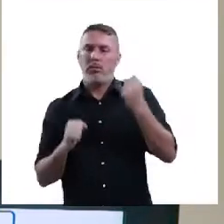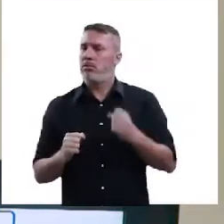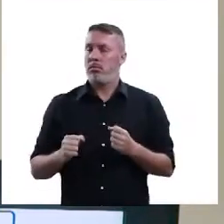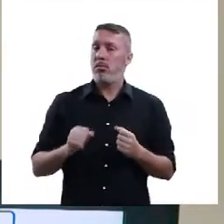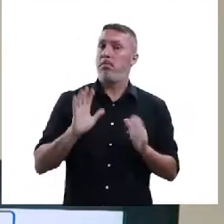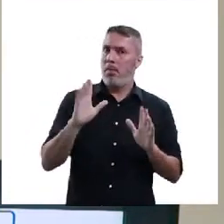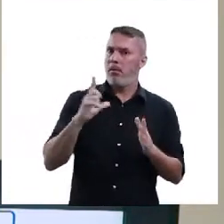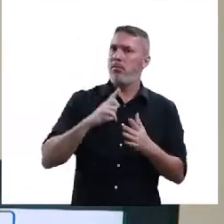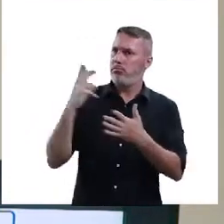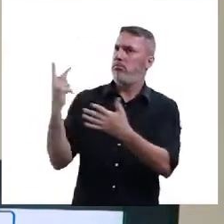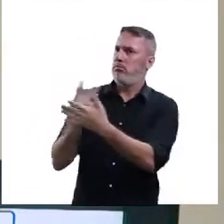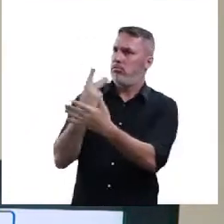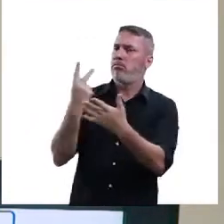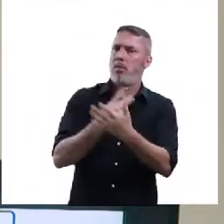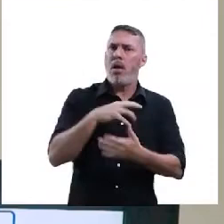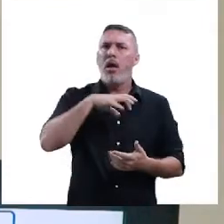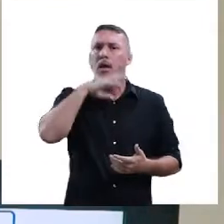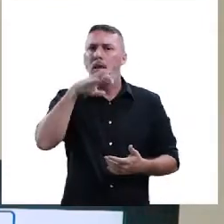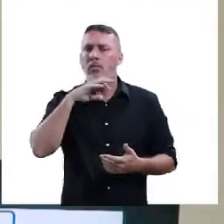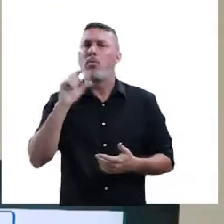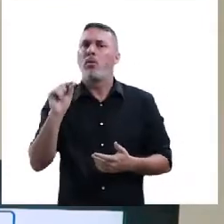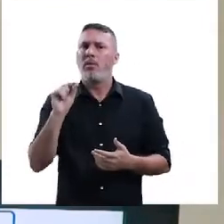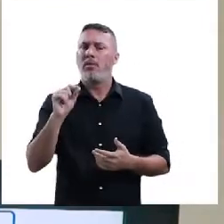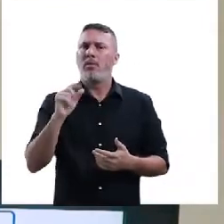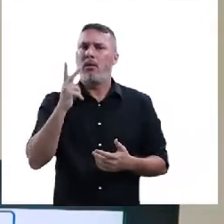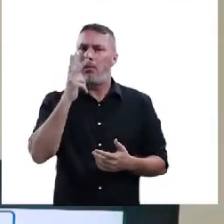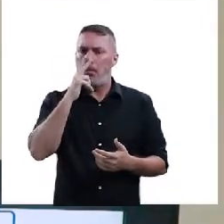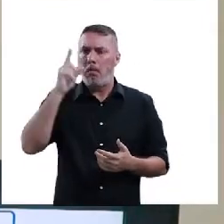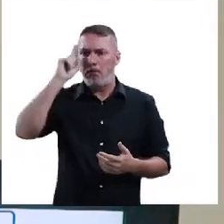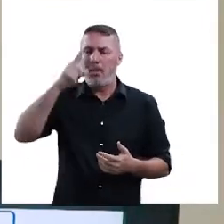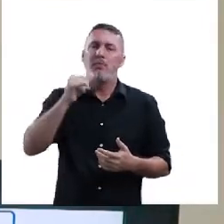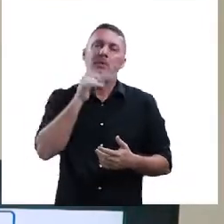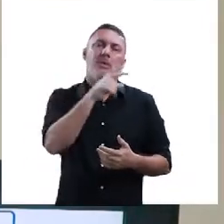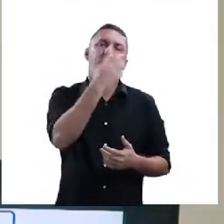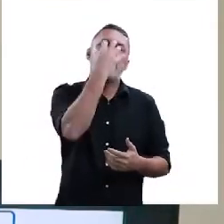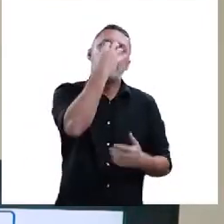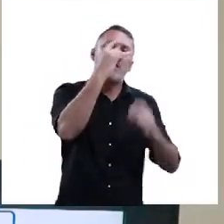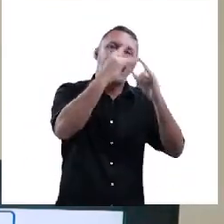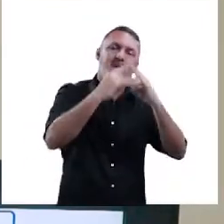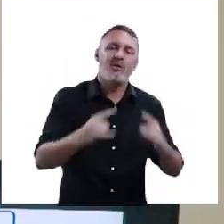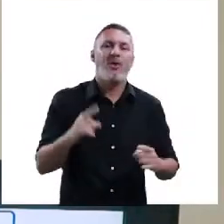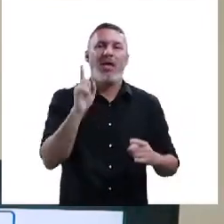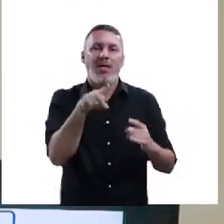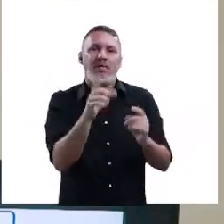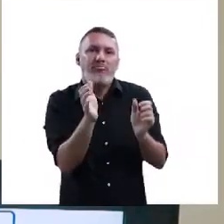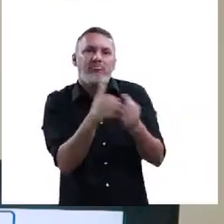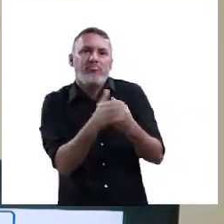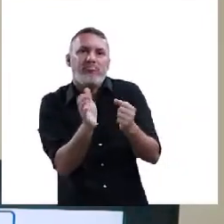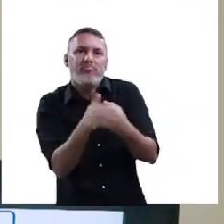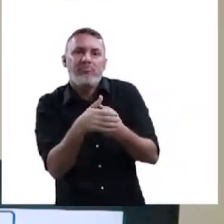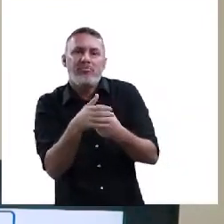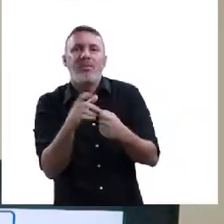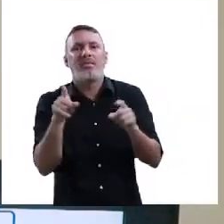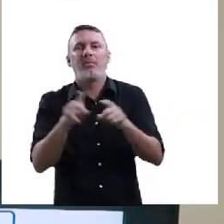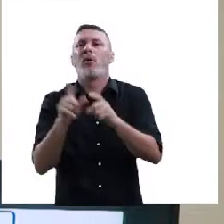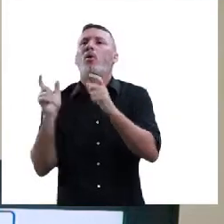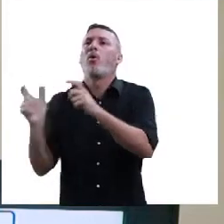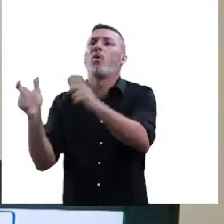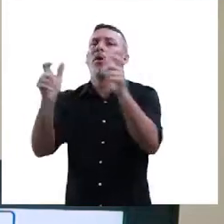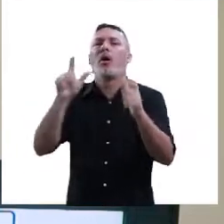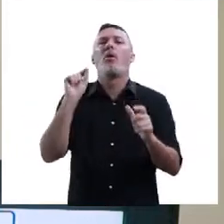claro, trabalham em outros lugares, que eles são o quê? Às vezes vão para o pânico, às vezes vão para o estresse. O aluno me perguntou, prof, e